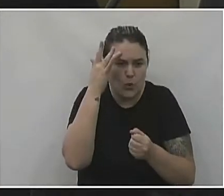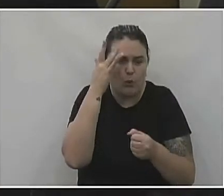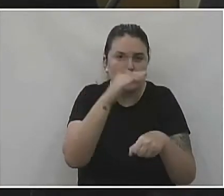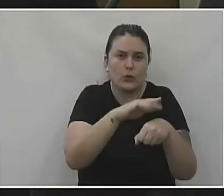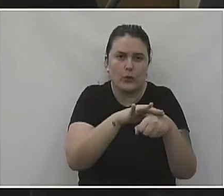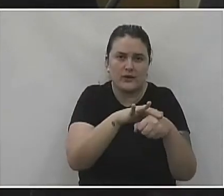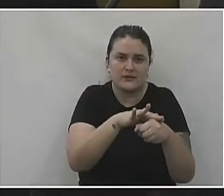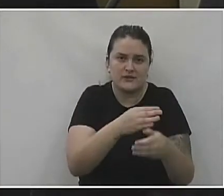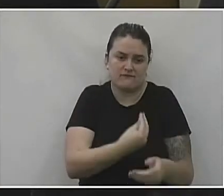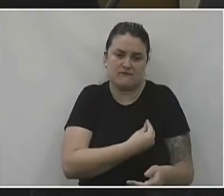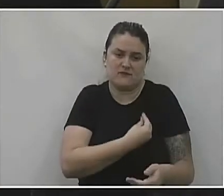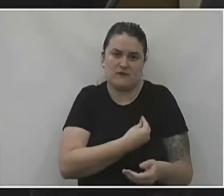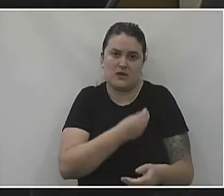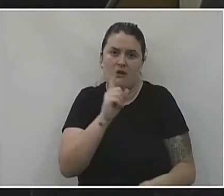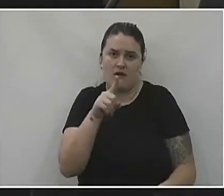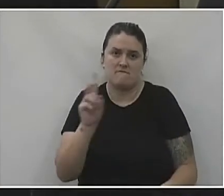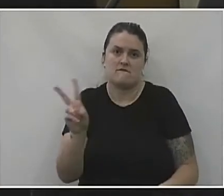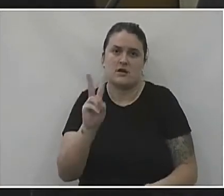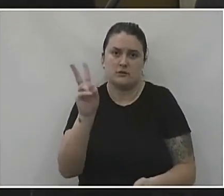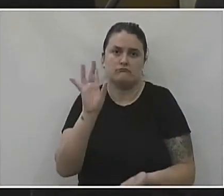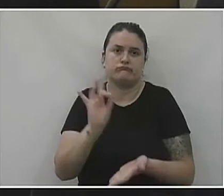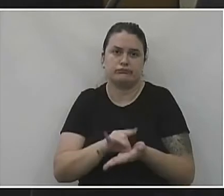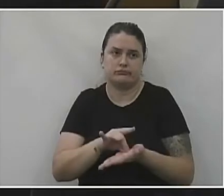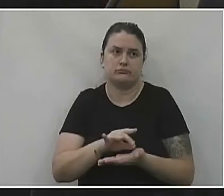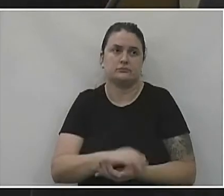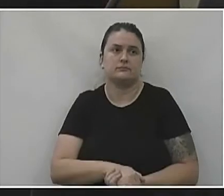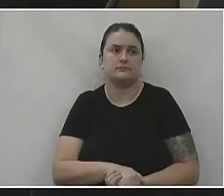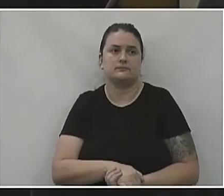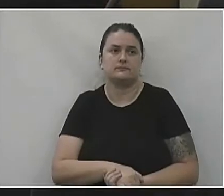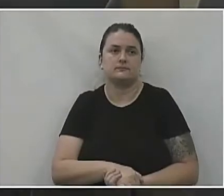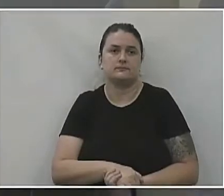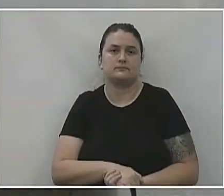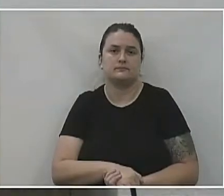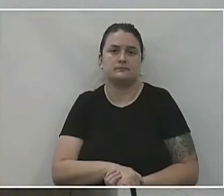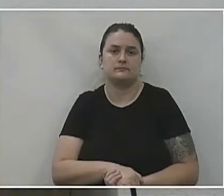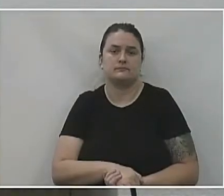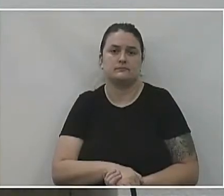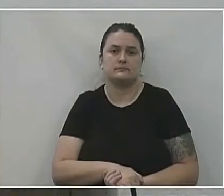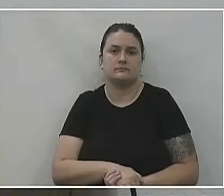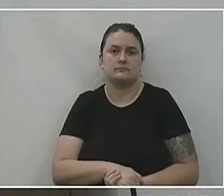são válidas, não são? São. Muito obrigado, doutor. Só gostaria de...